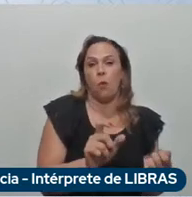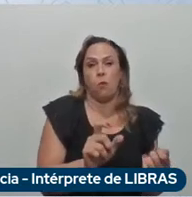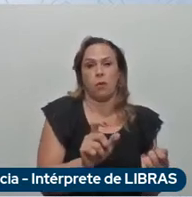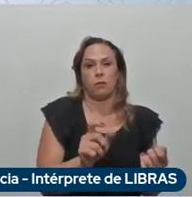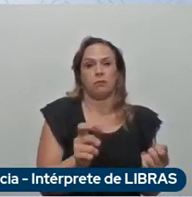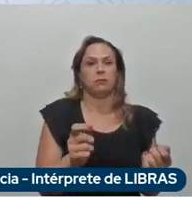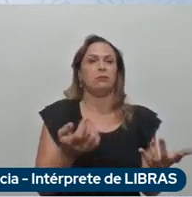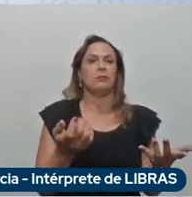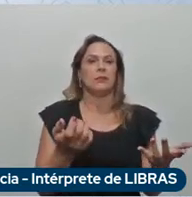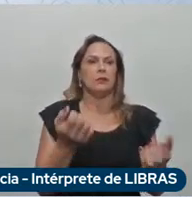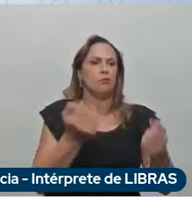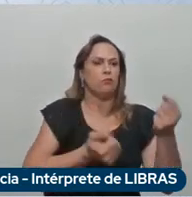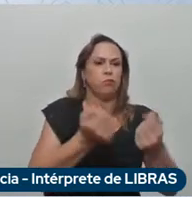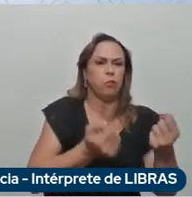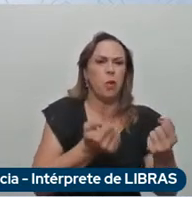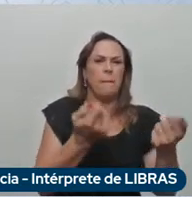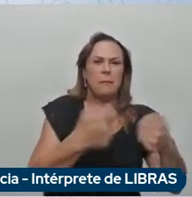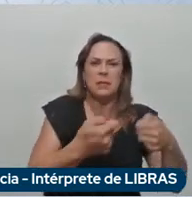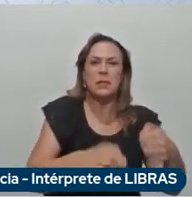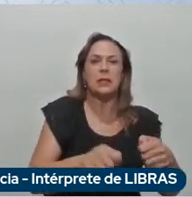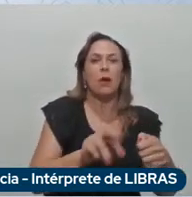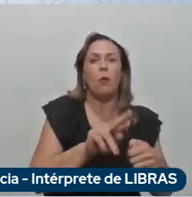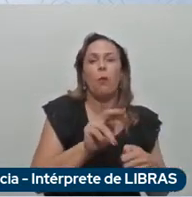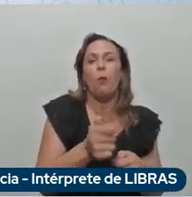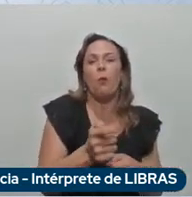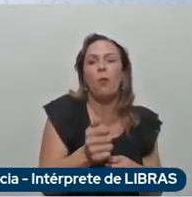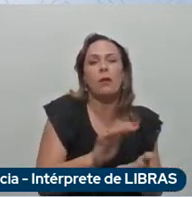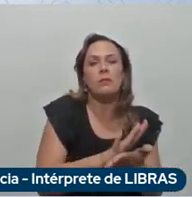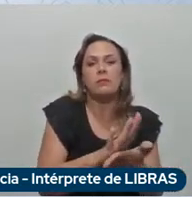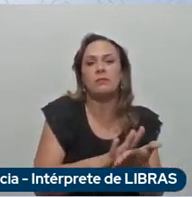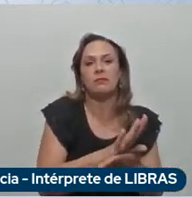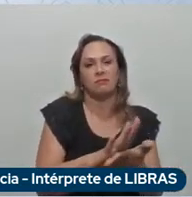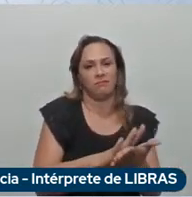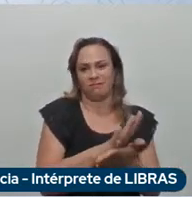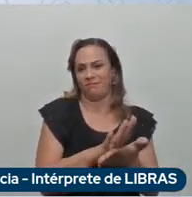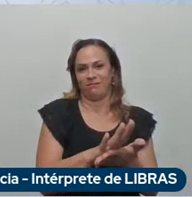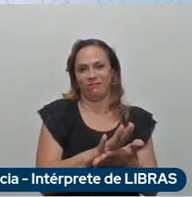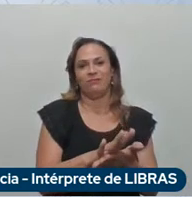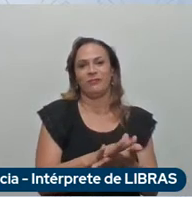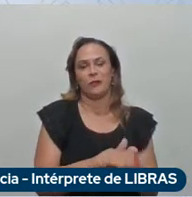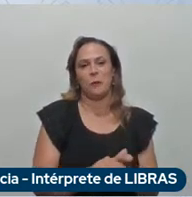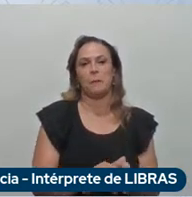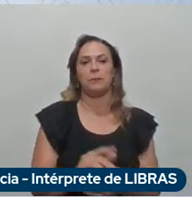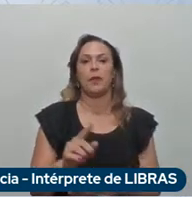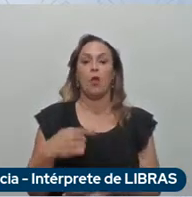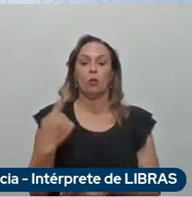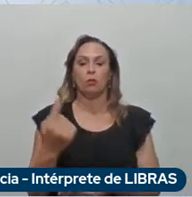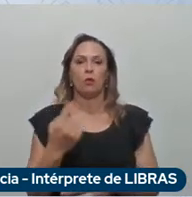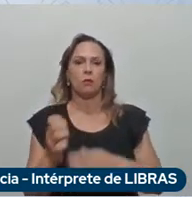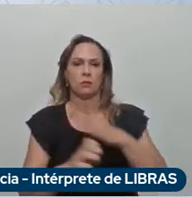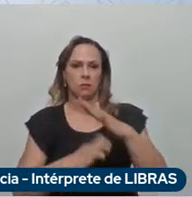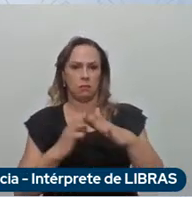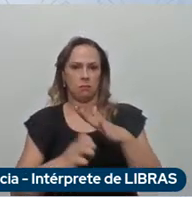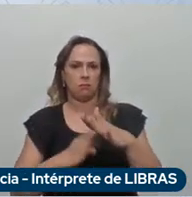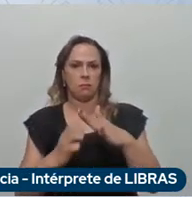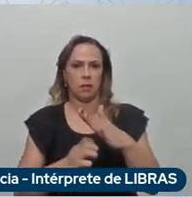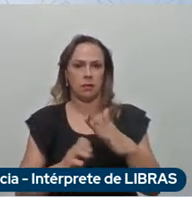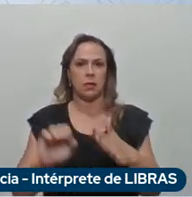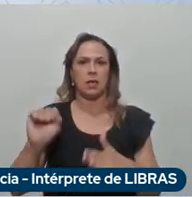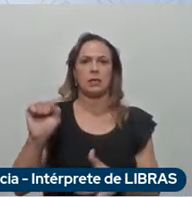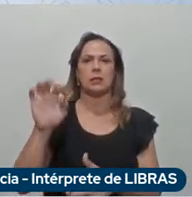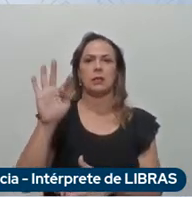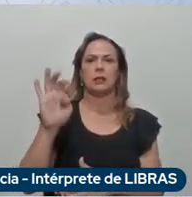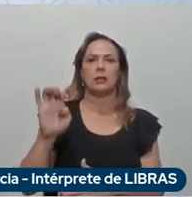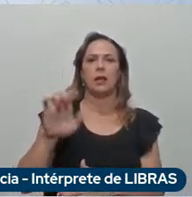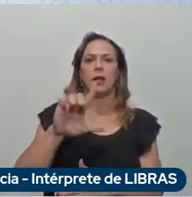escolhas do carro nós como estelantes temos uma série de projetos relacionados a